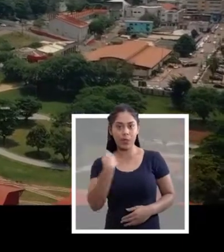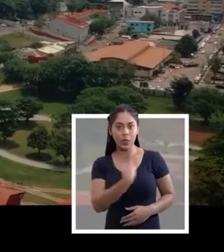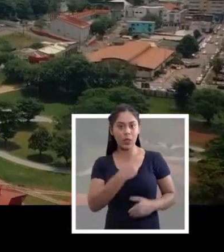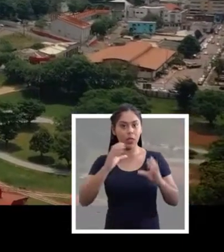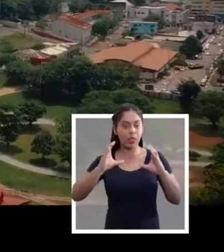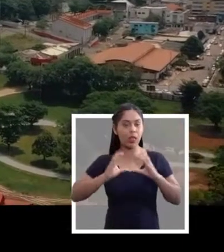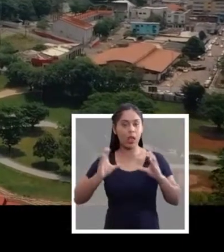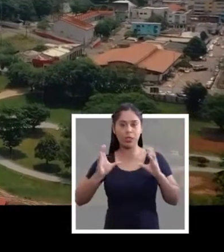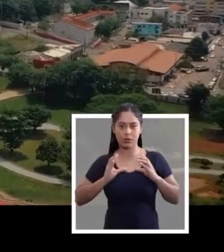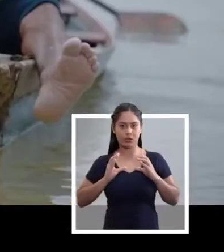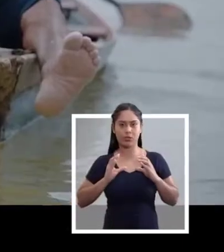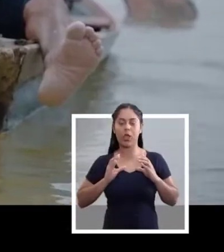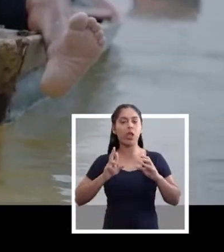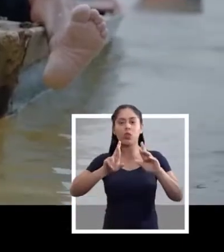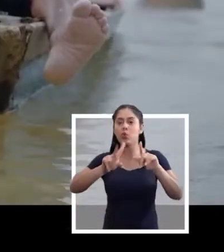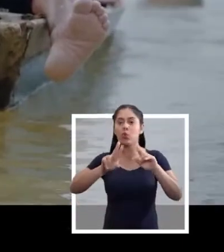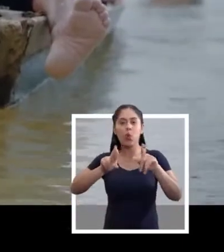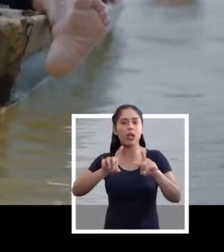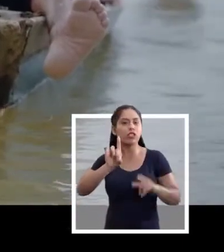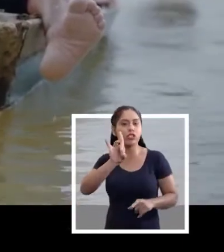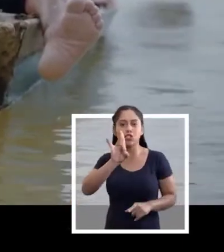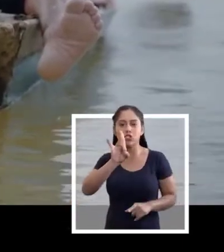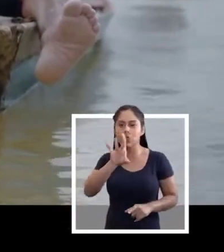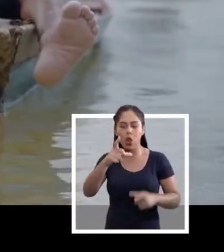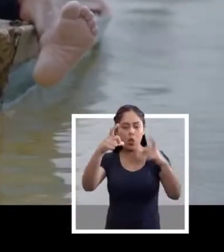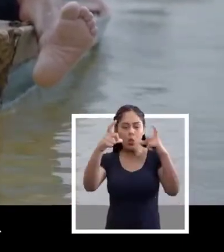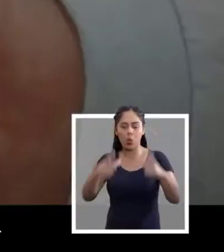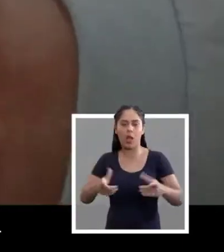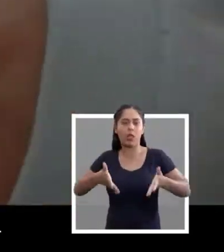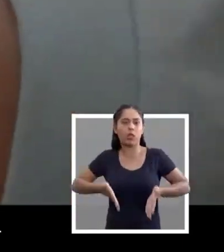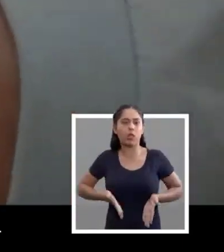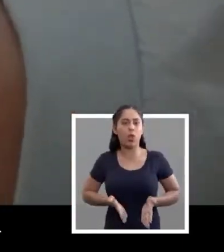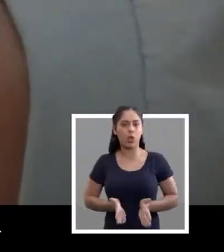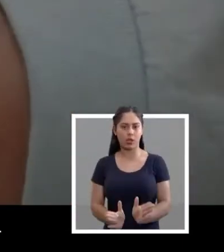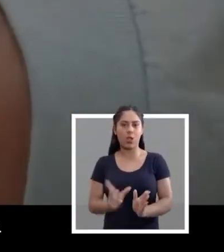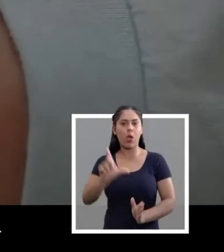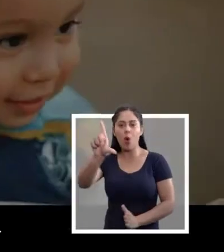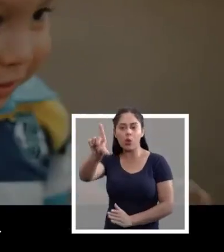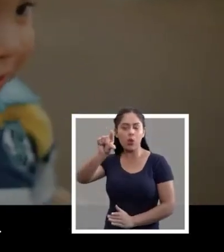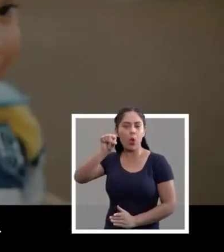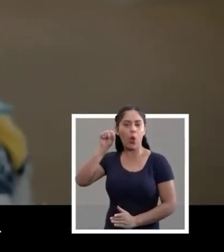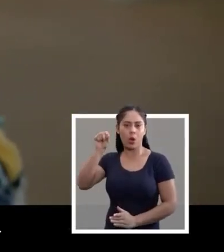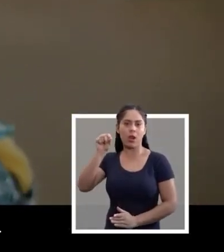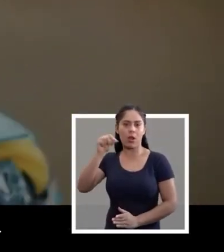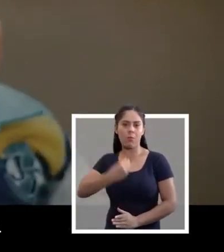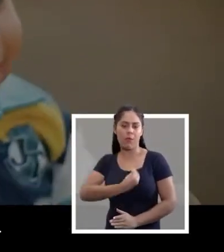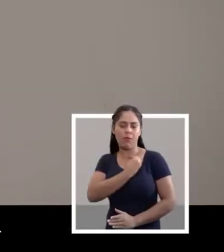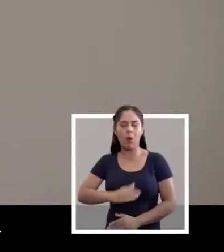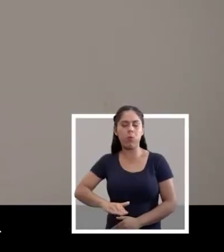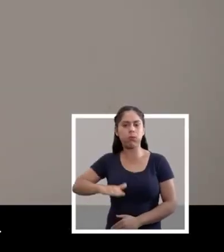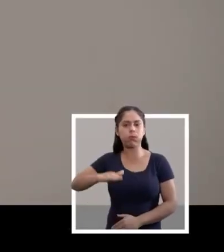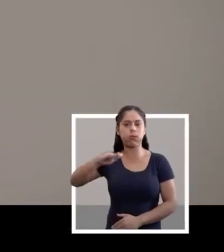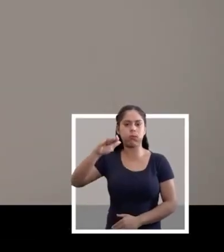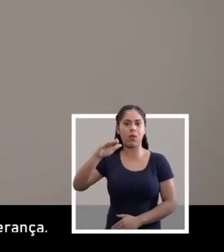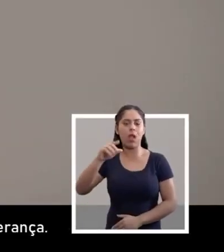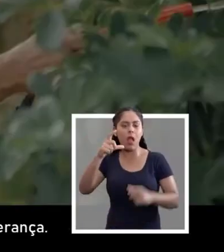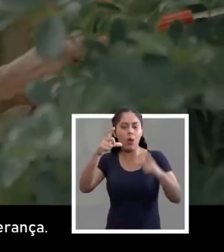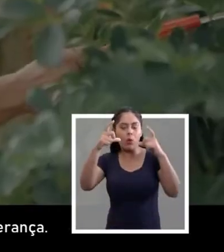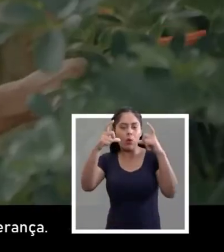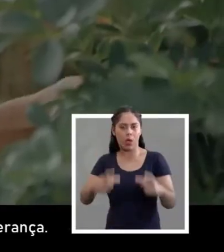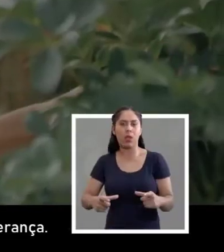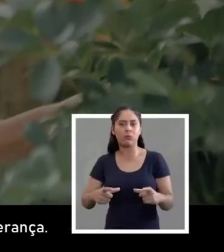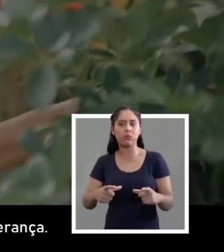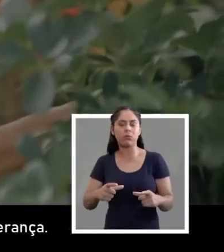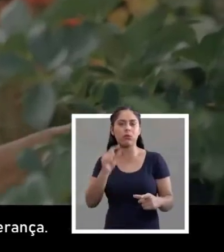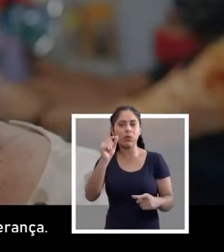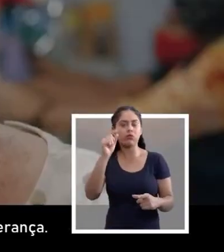A cidade da gente não é só o lugar em que nascemos ou escolhemos para viver. É o